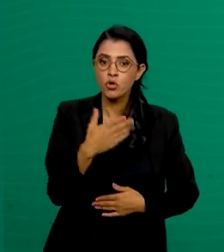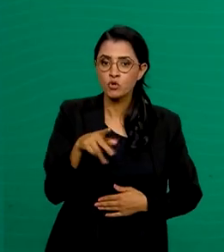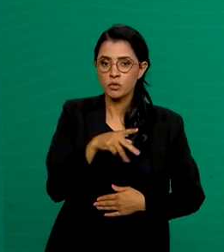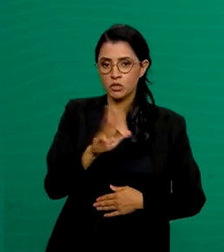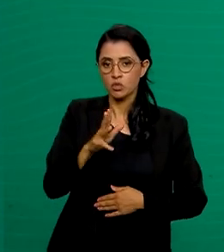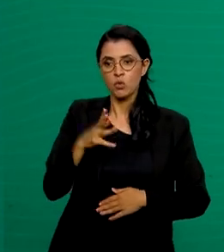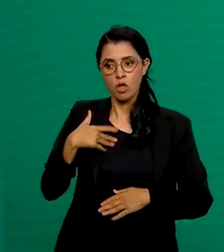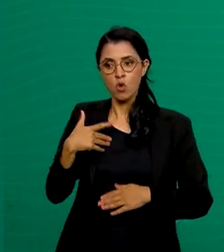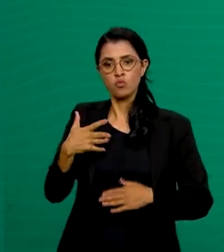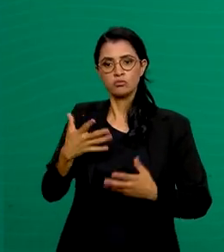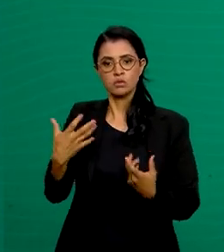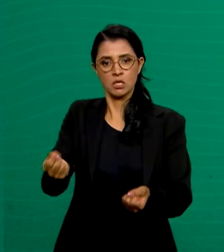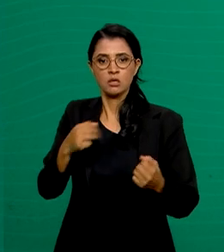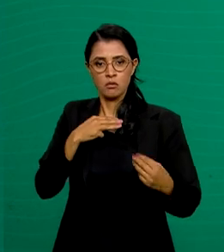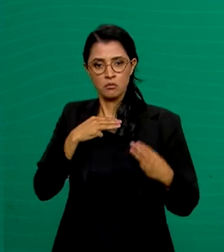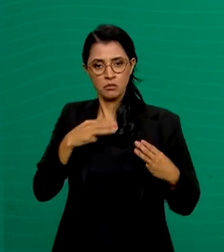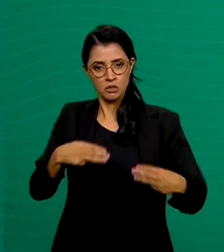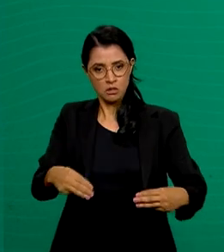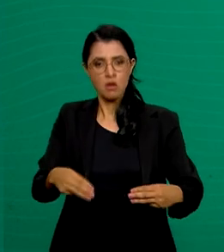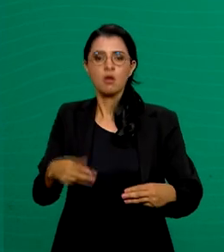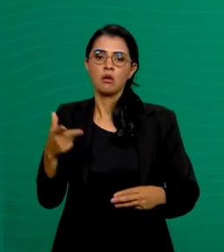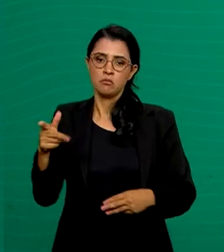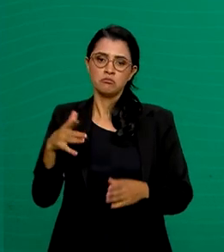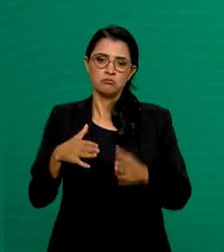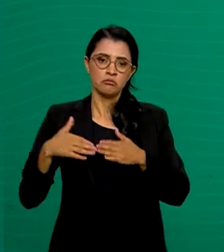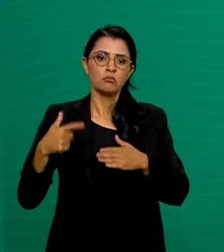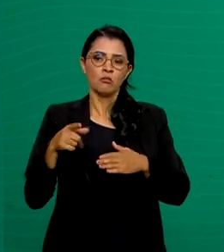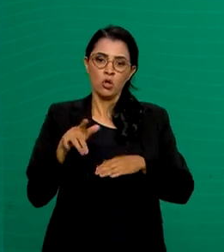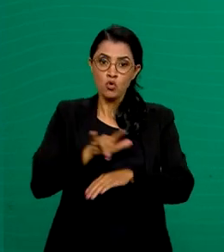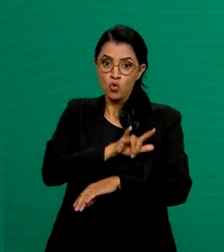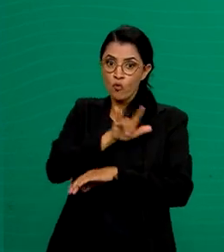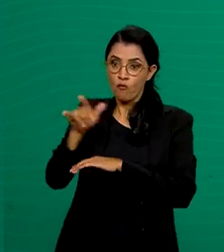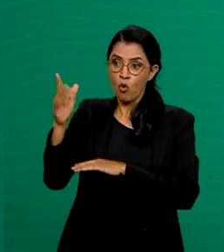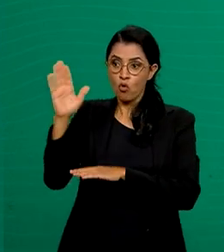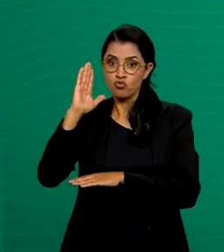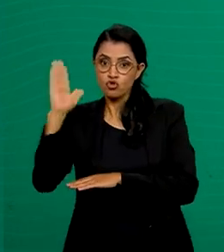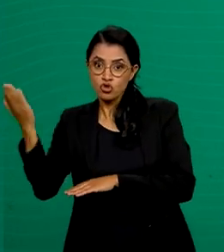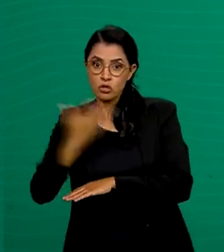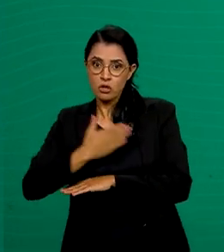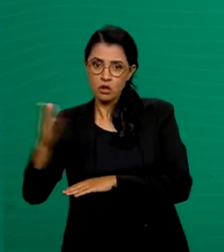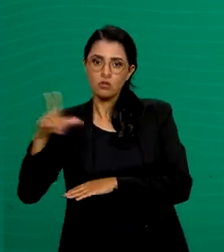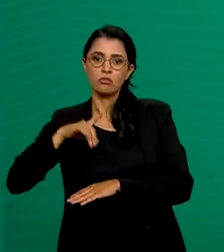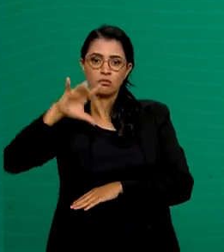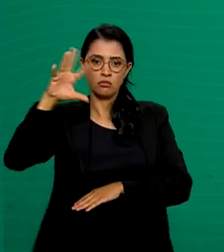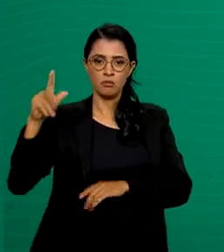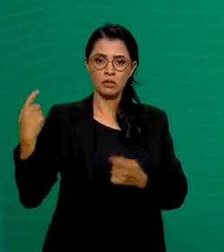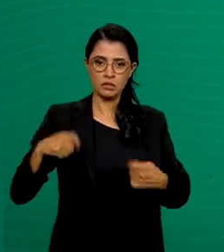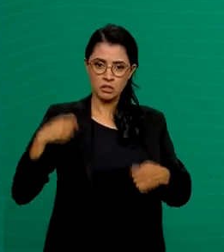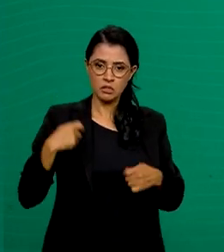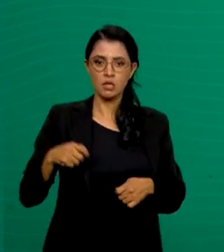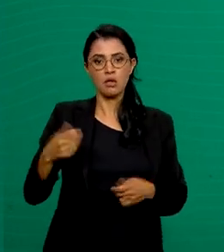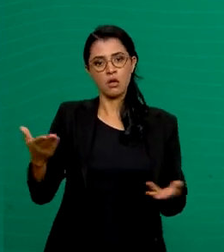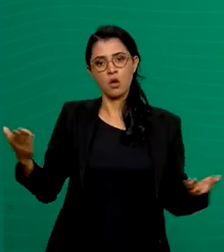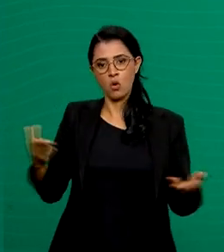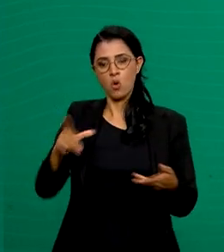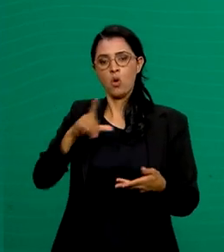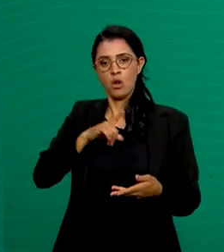assumi o ministério, ele pediu que iria um voo Brasil-África. Agora São Paulo-Joanesburgo e lá conectando com 58 destinos na África.